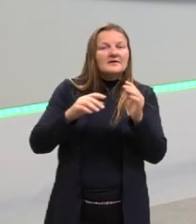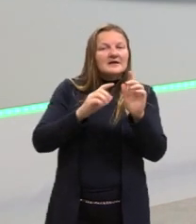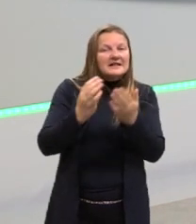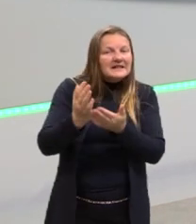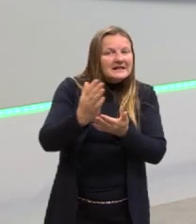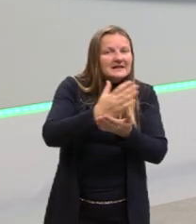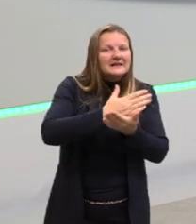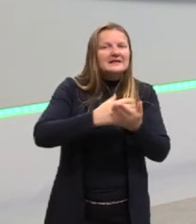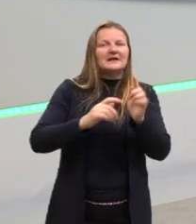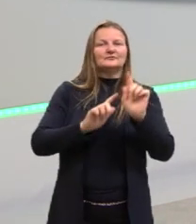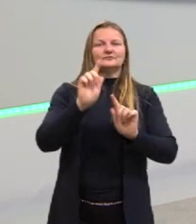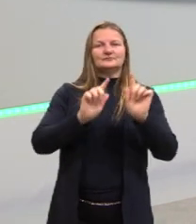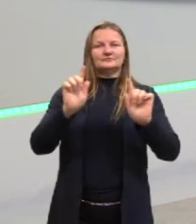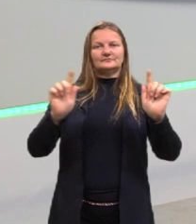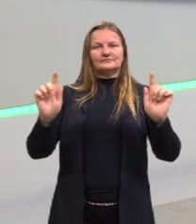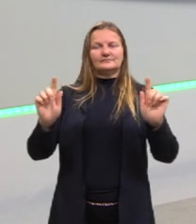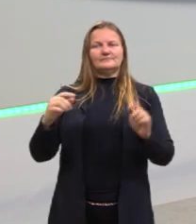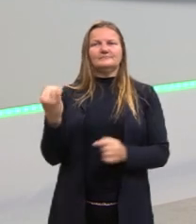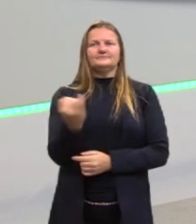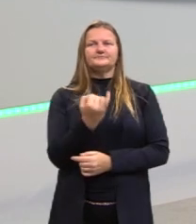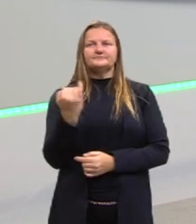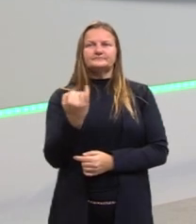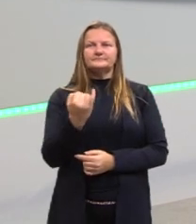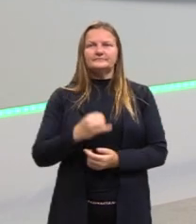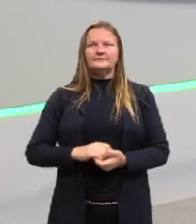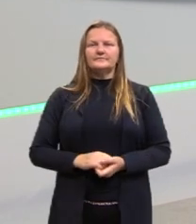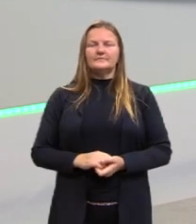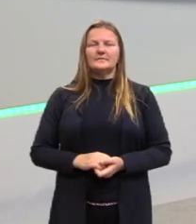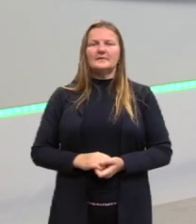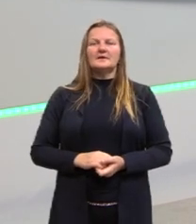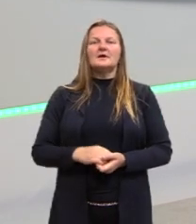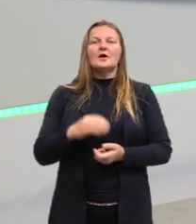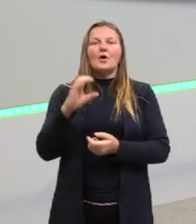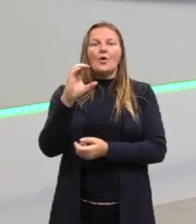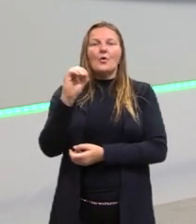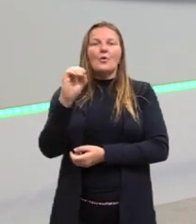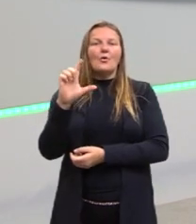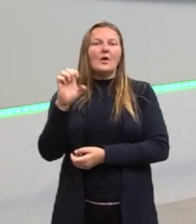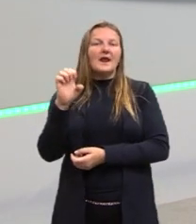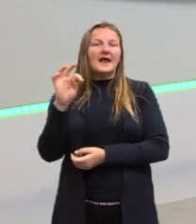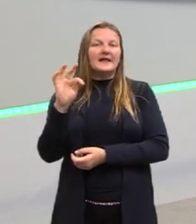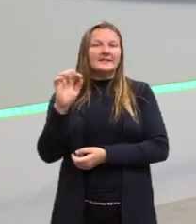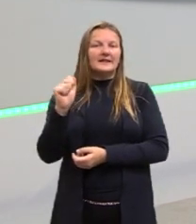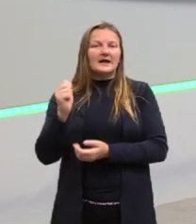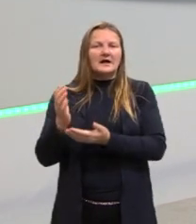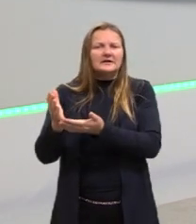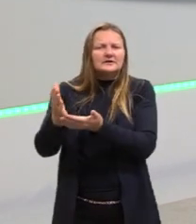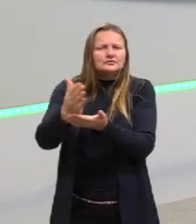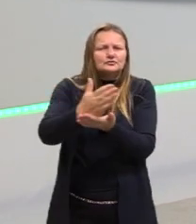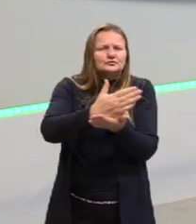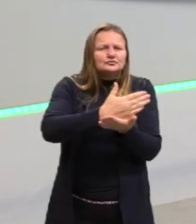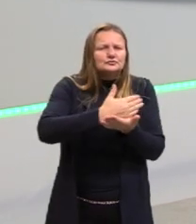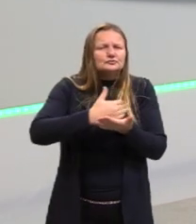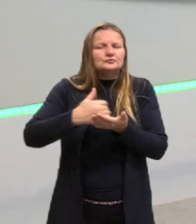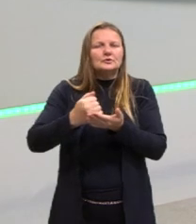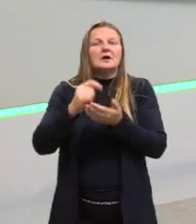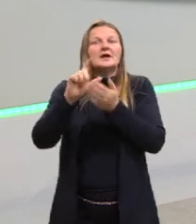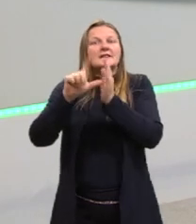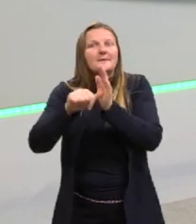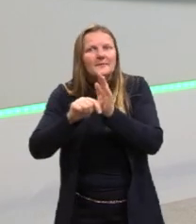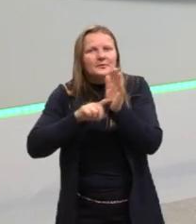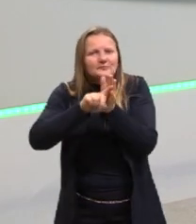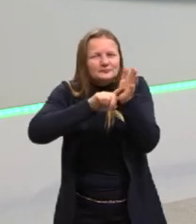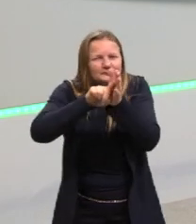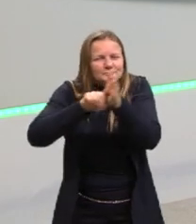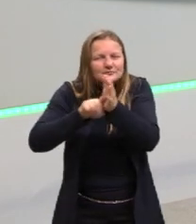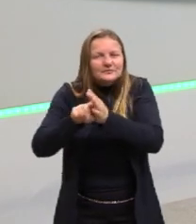estatísticos, né? Que nada mais é do que uma coleta de dados e uma análise desses dados posteriormente.